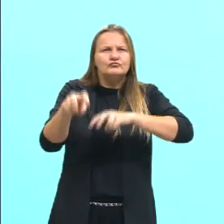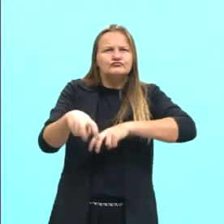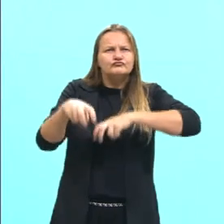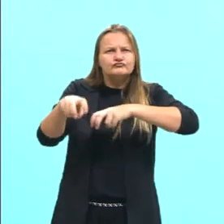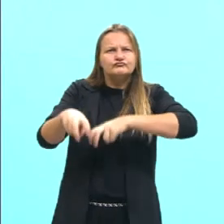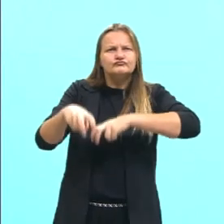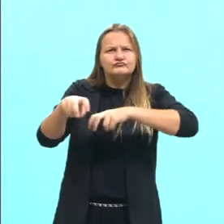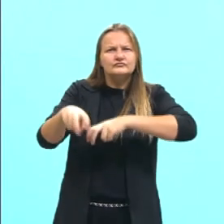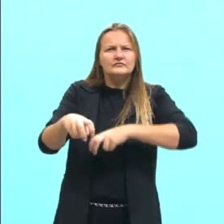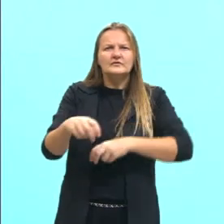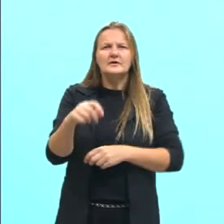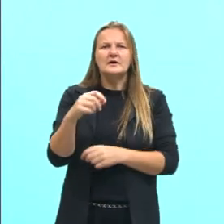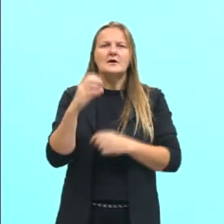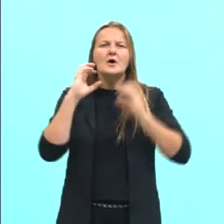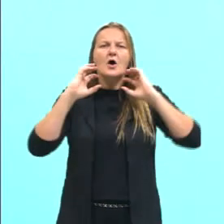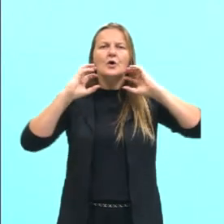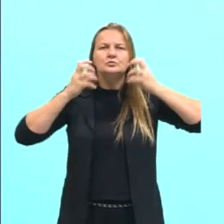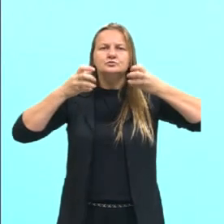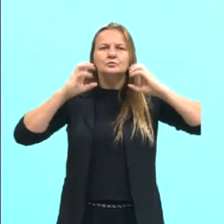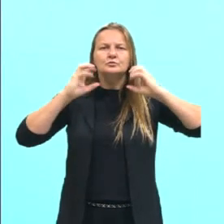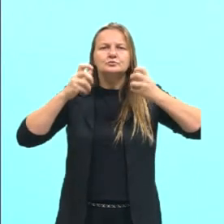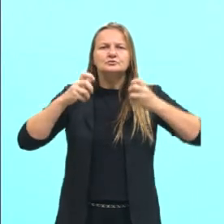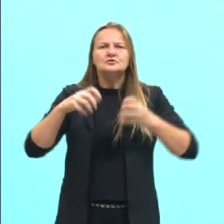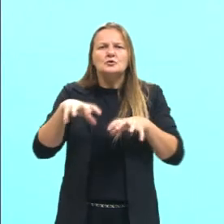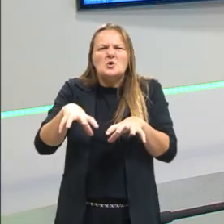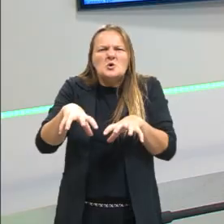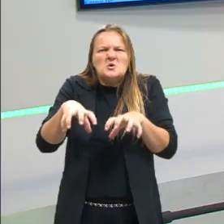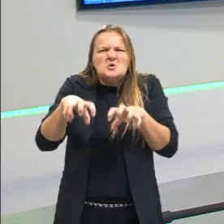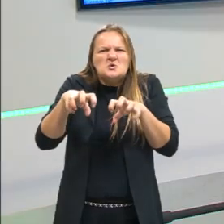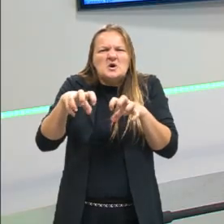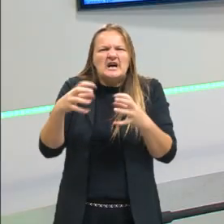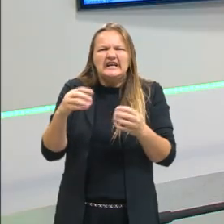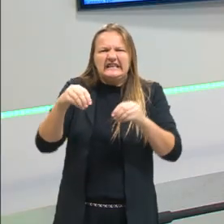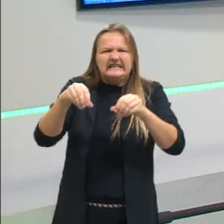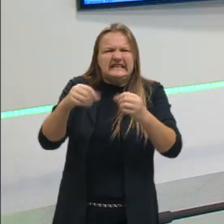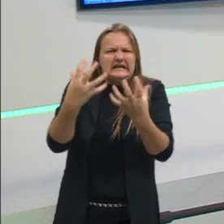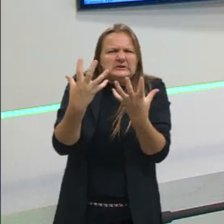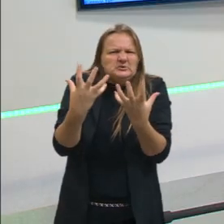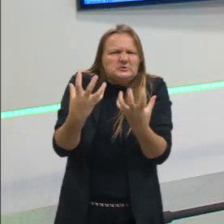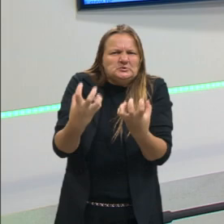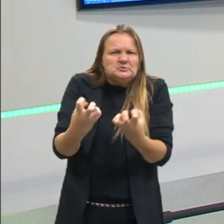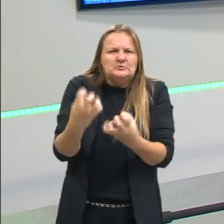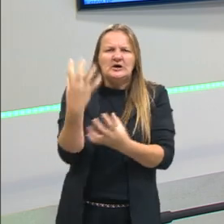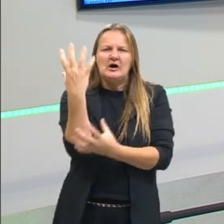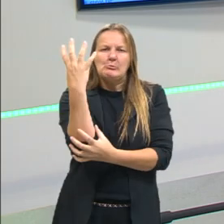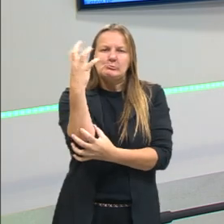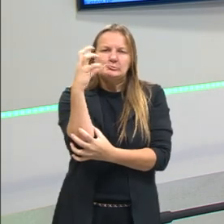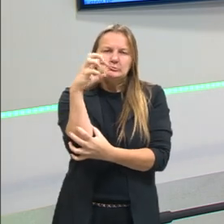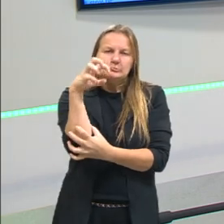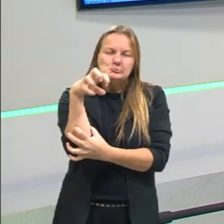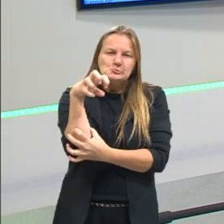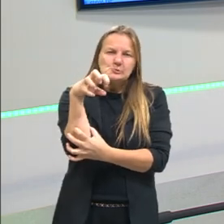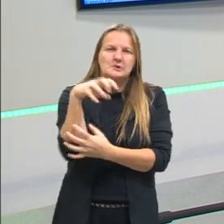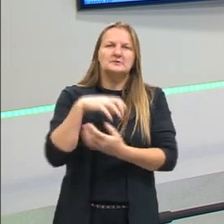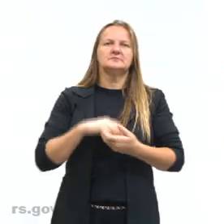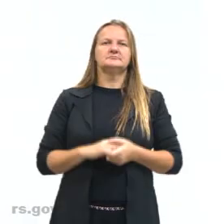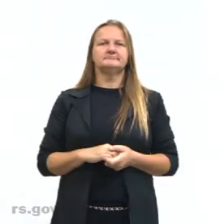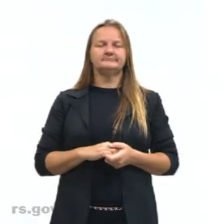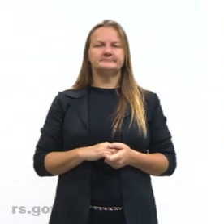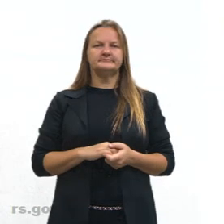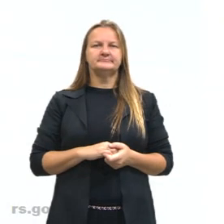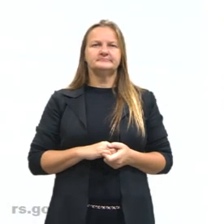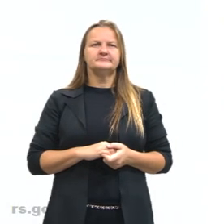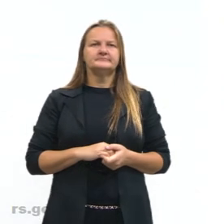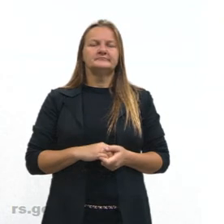uma, um milharal, né, completamente seco, tá, pessoal? Milho precisa aí de bastante água. Bom, primeiro,